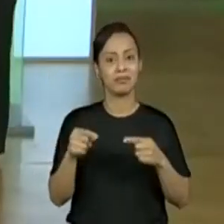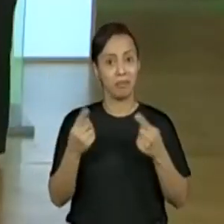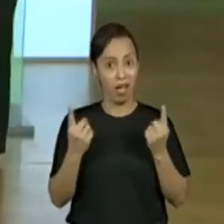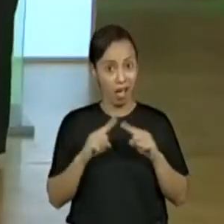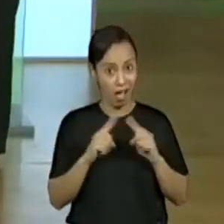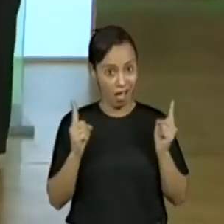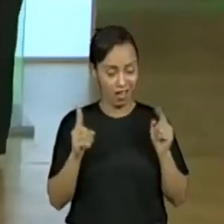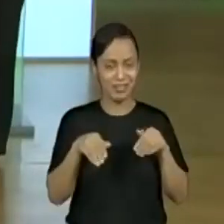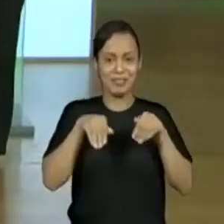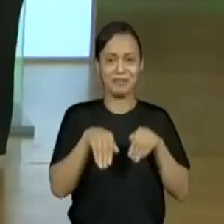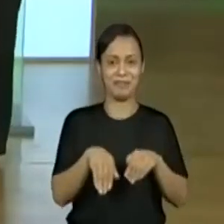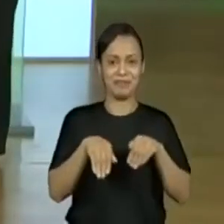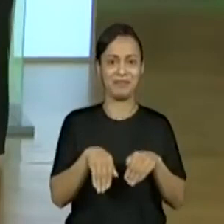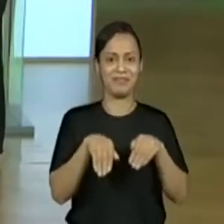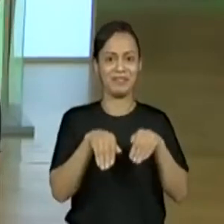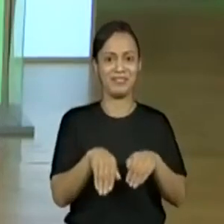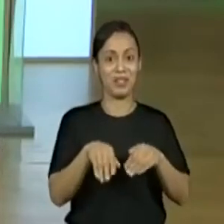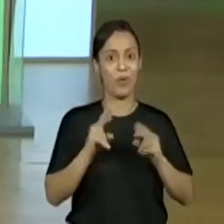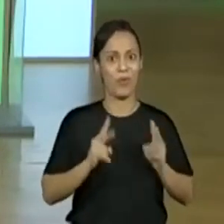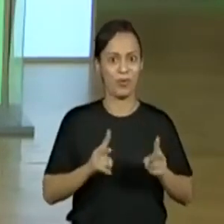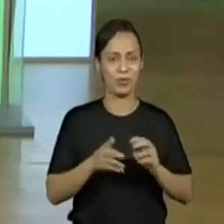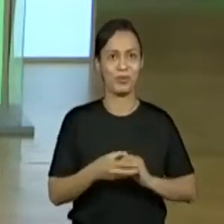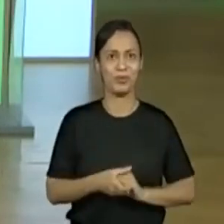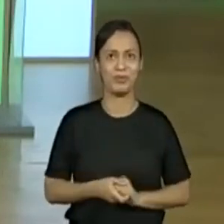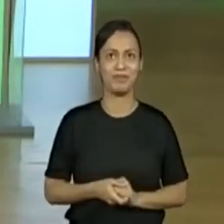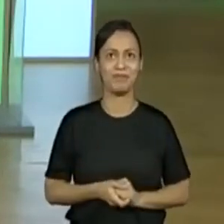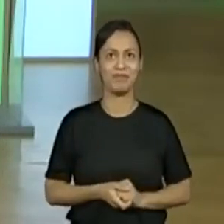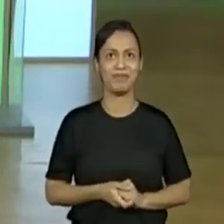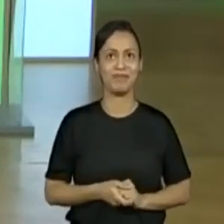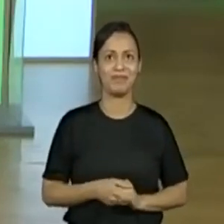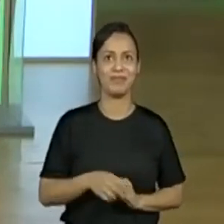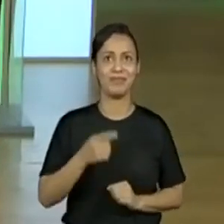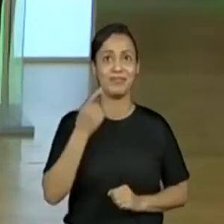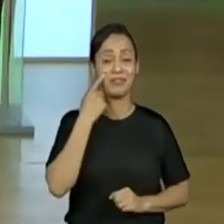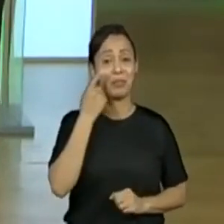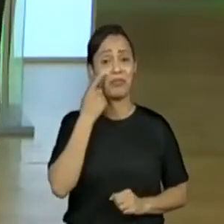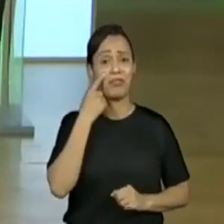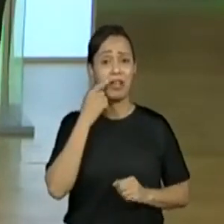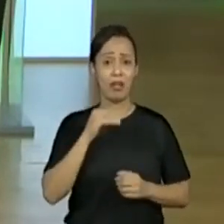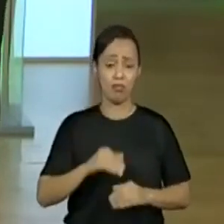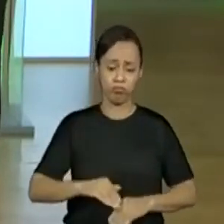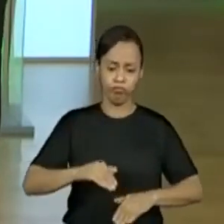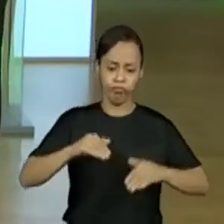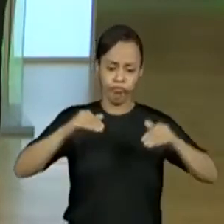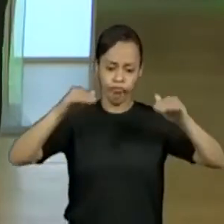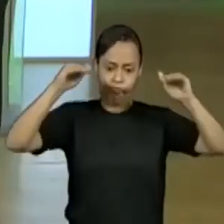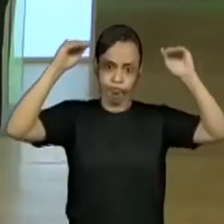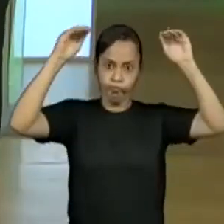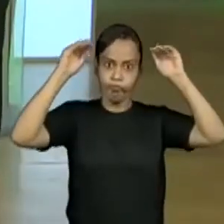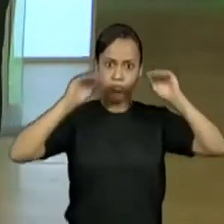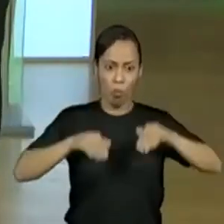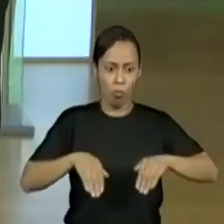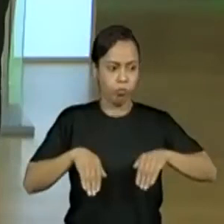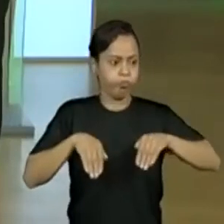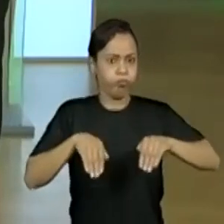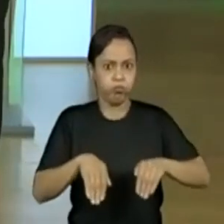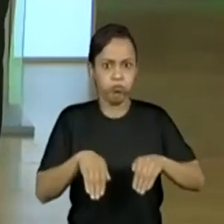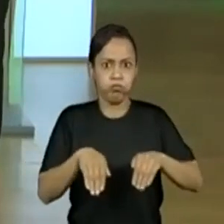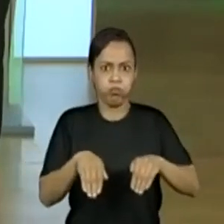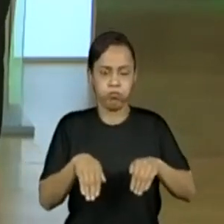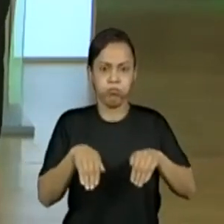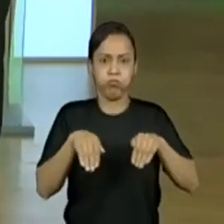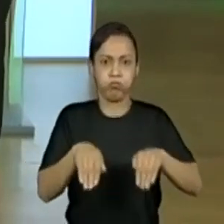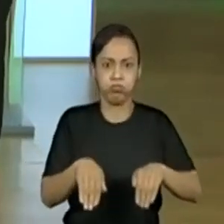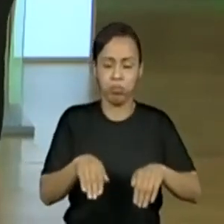canguru. Atenção. Quem sabe agora fosse o canguru pai, que já é um pouco maior, tem as pernas um pouco mais longas. E